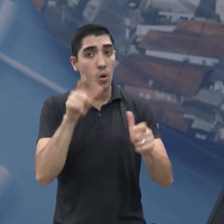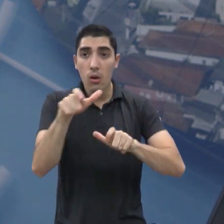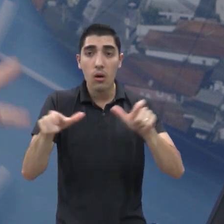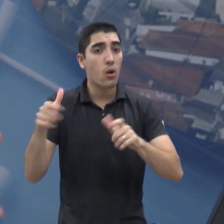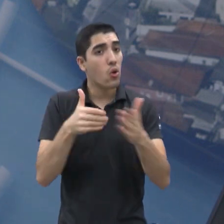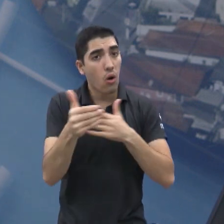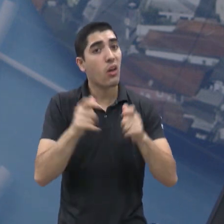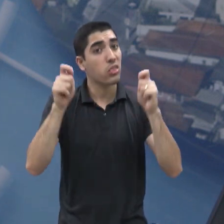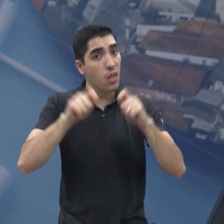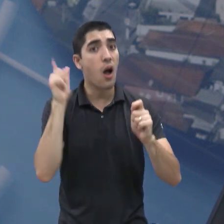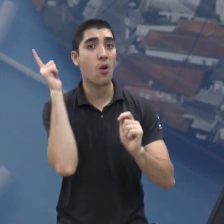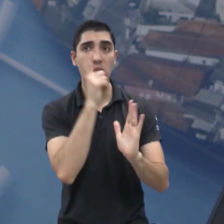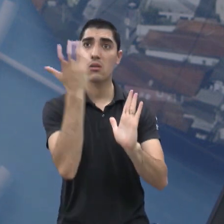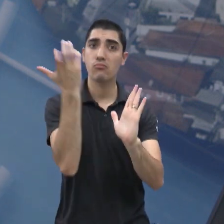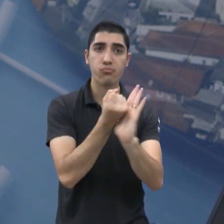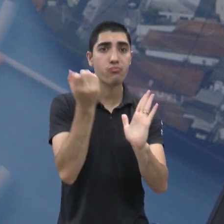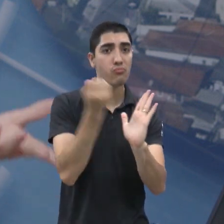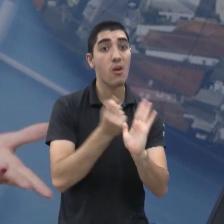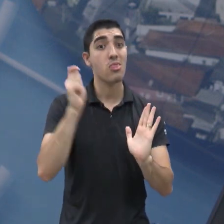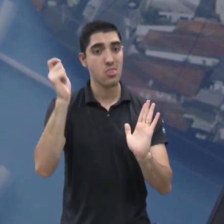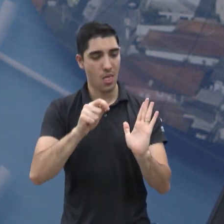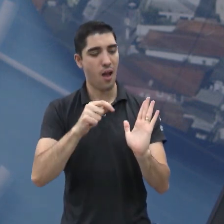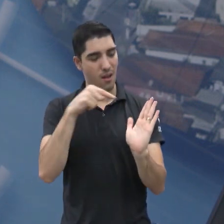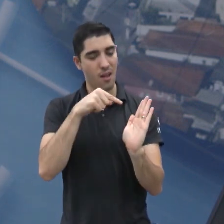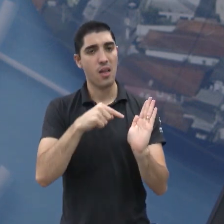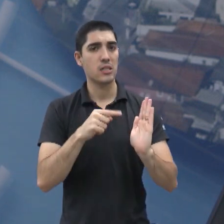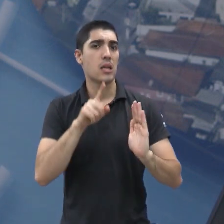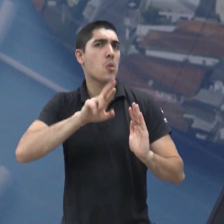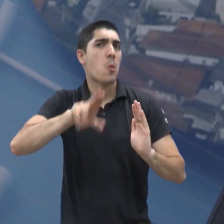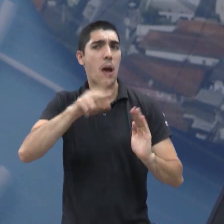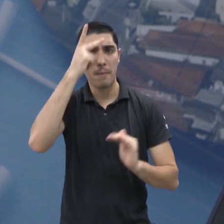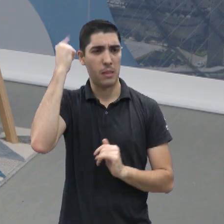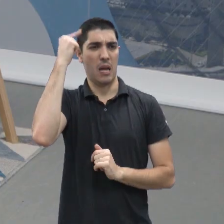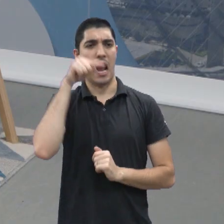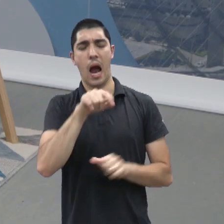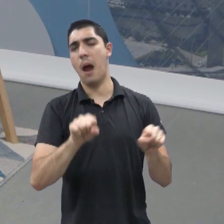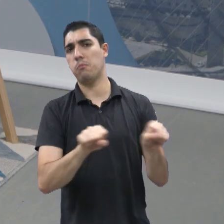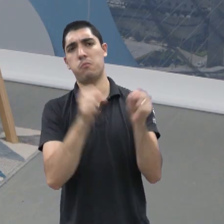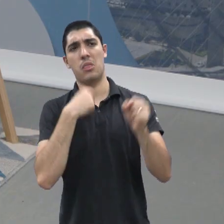dadas as circunstâncias sociais de todo mundo, não é tão viável assim, né? É,